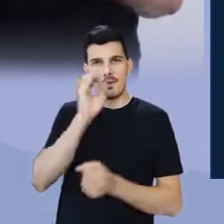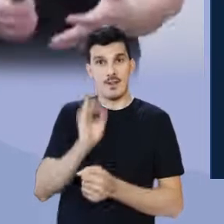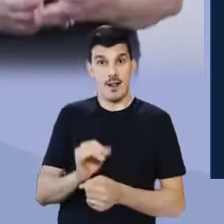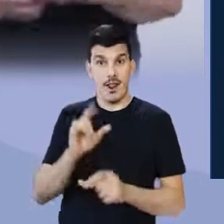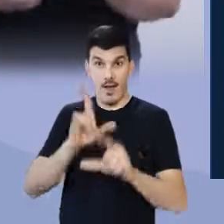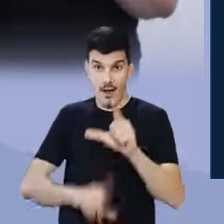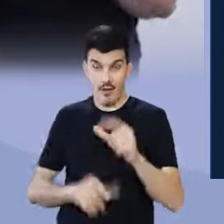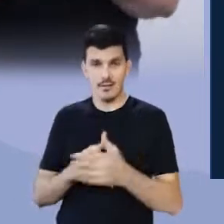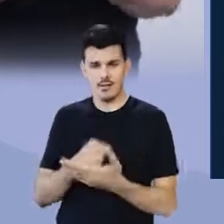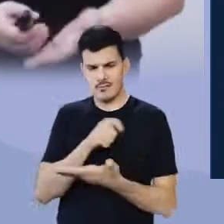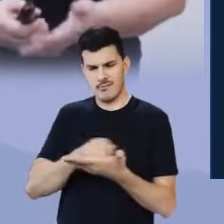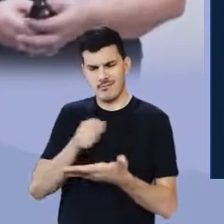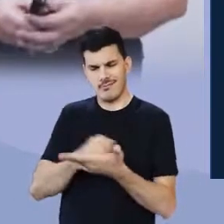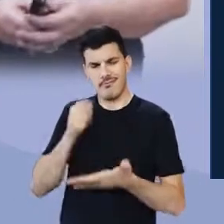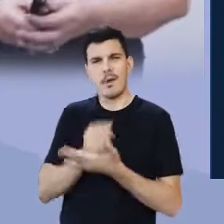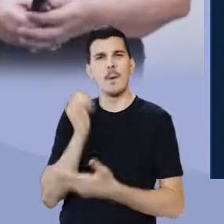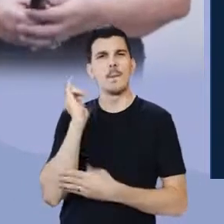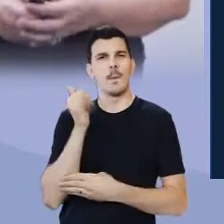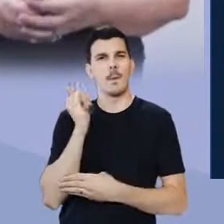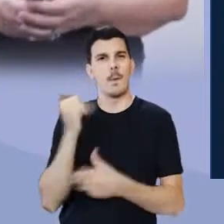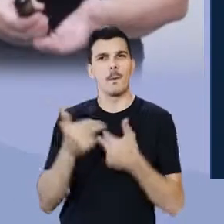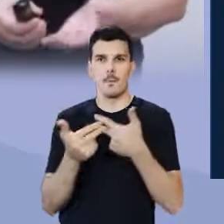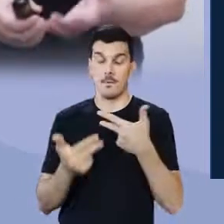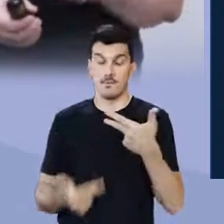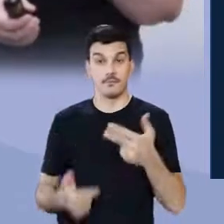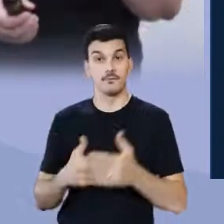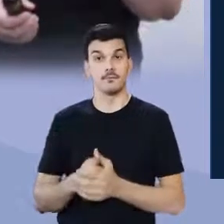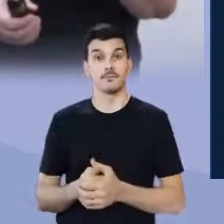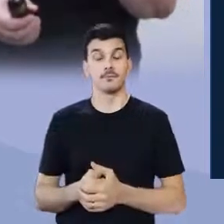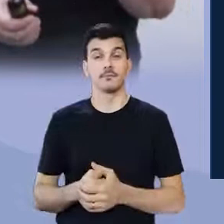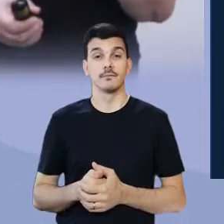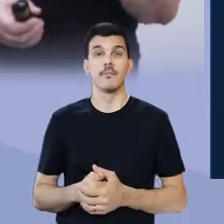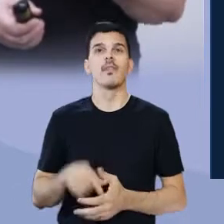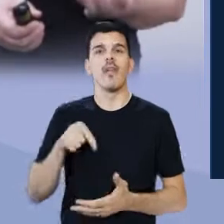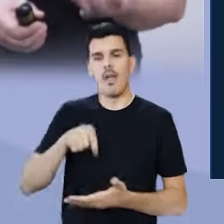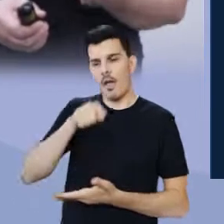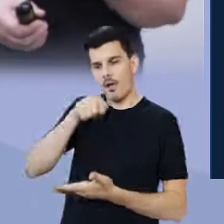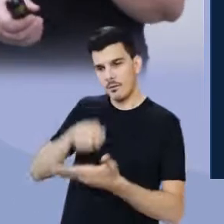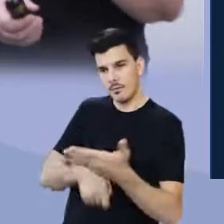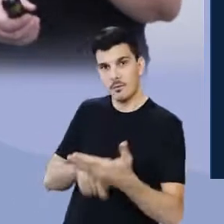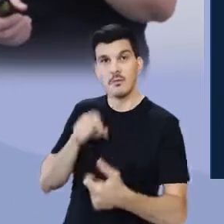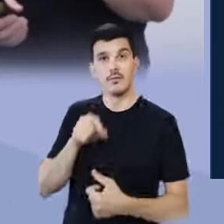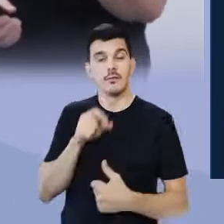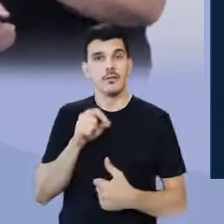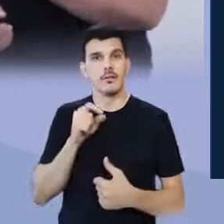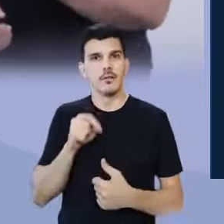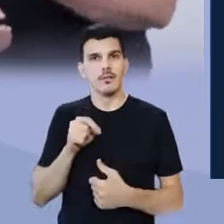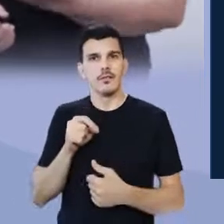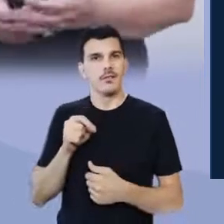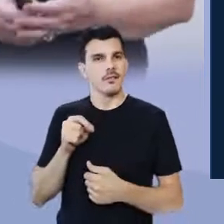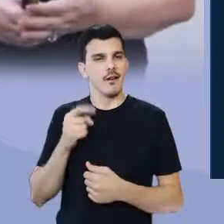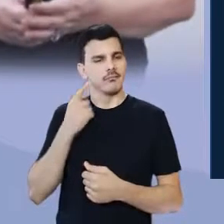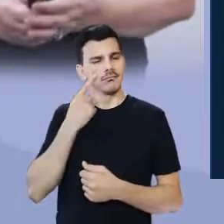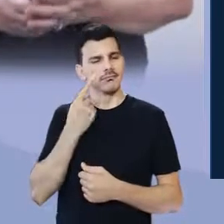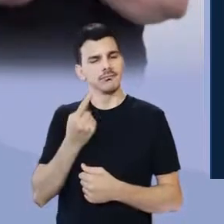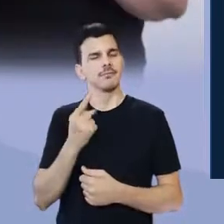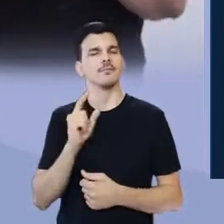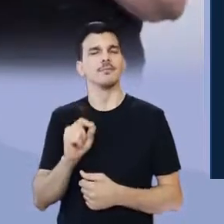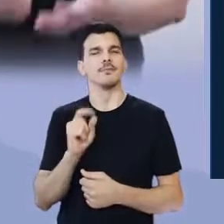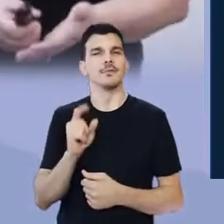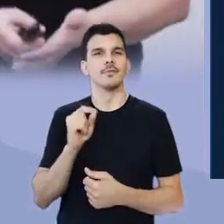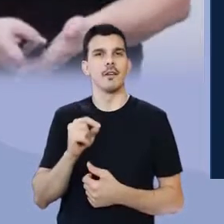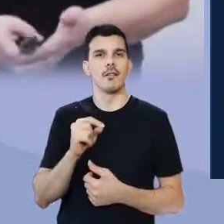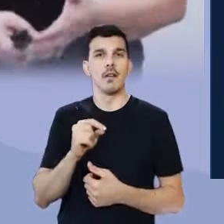muitas crônicas, muitos contos. E era um autor que voltava seus olhos